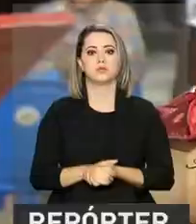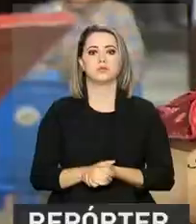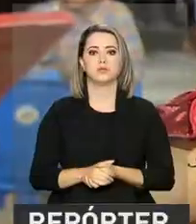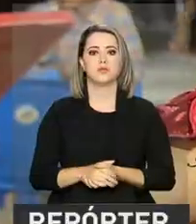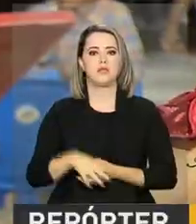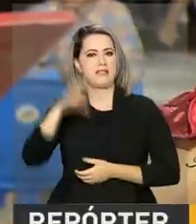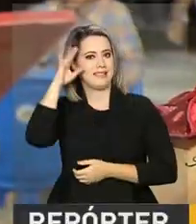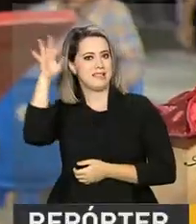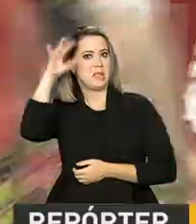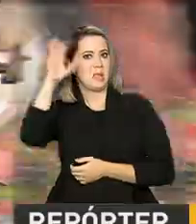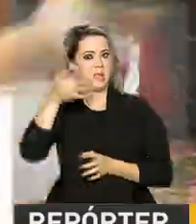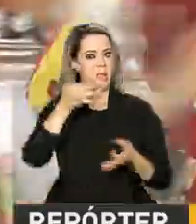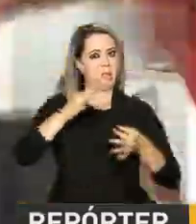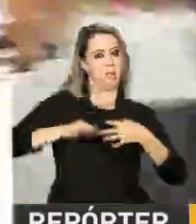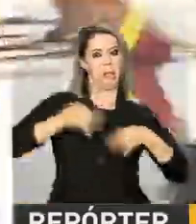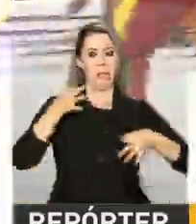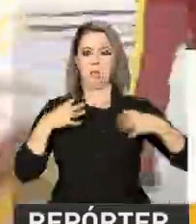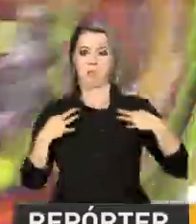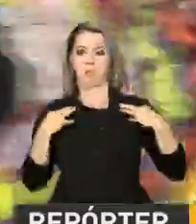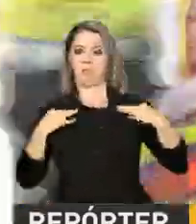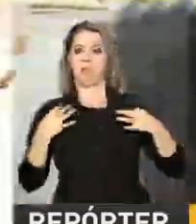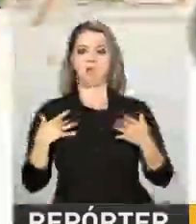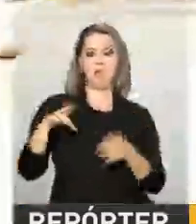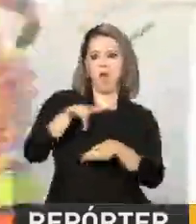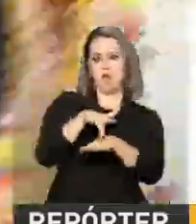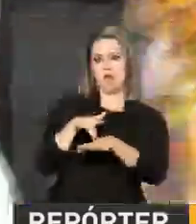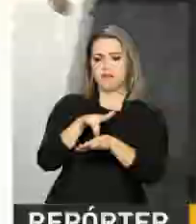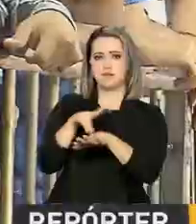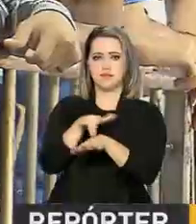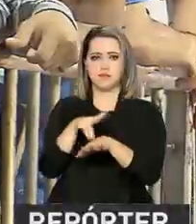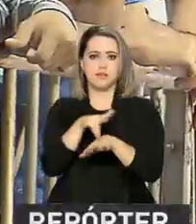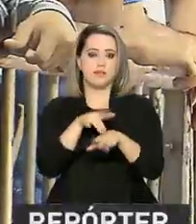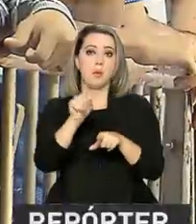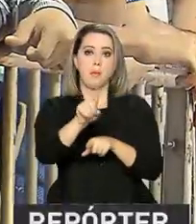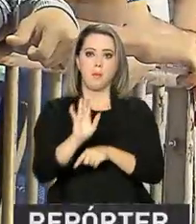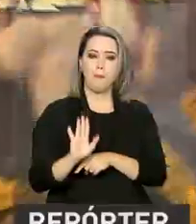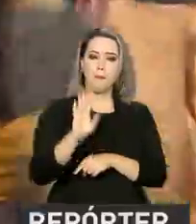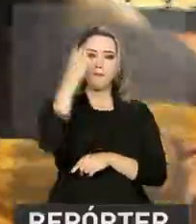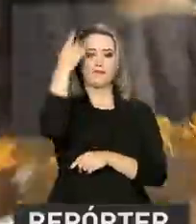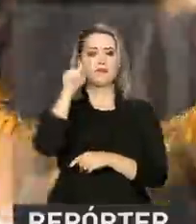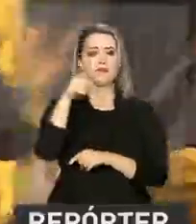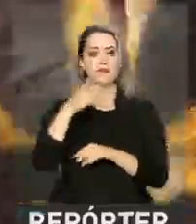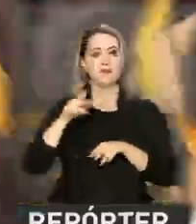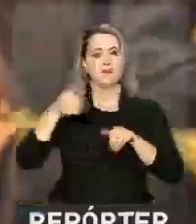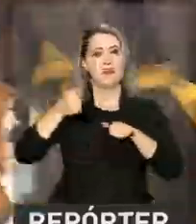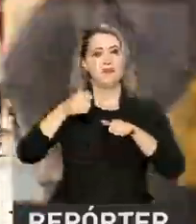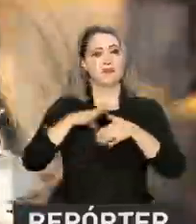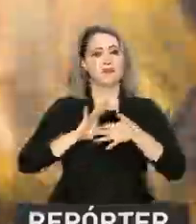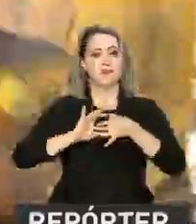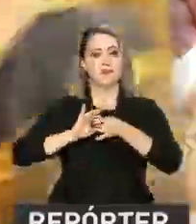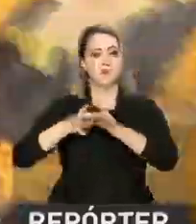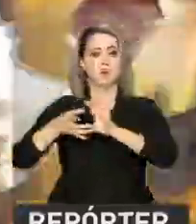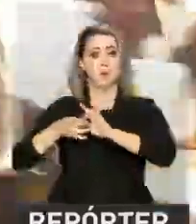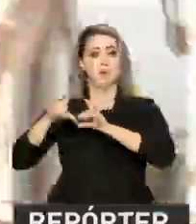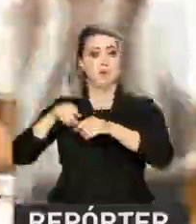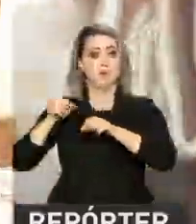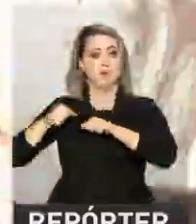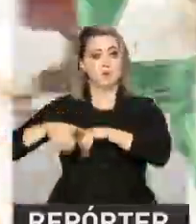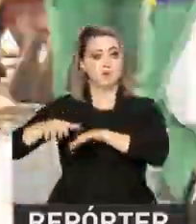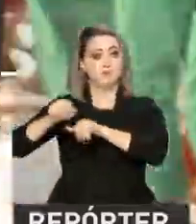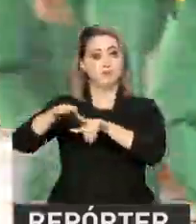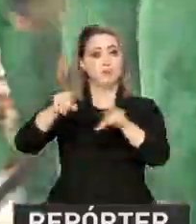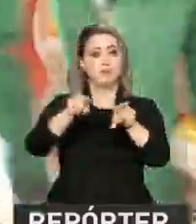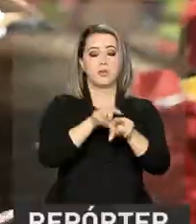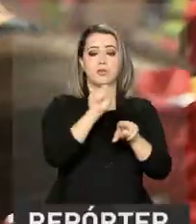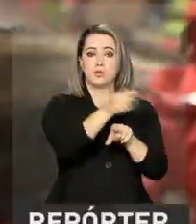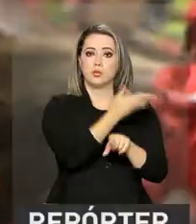Criatividade nos figurinos e muita ginga para a dança são os principais ingredientes de uma quadrilha de festa junina. E é nesta época